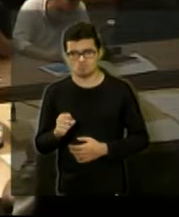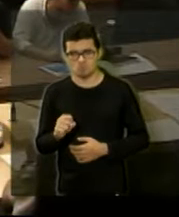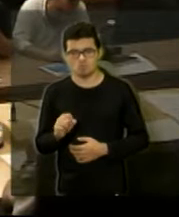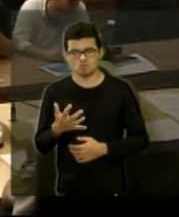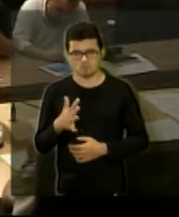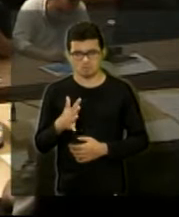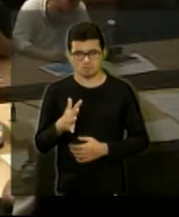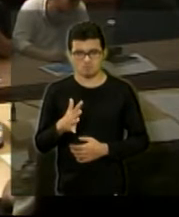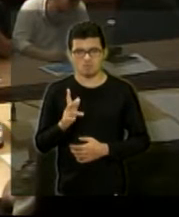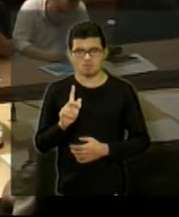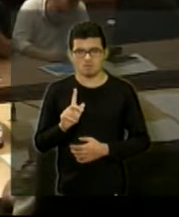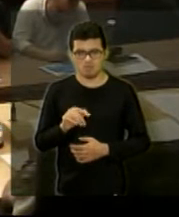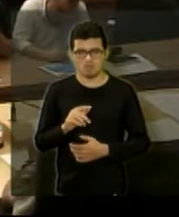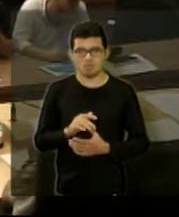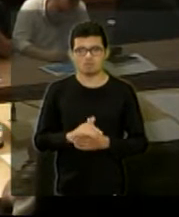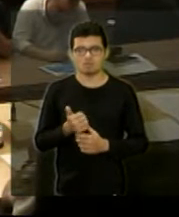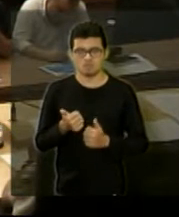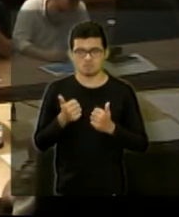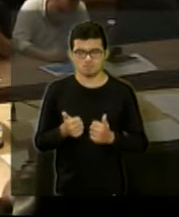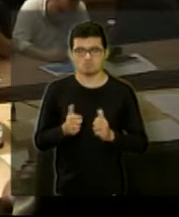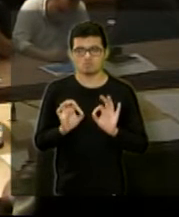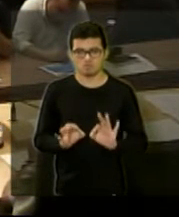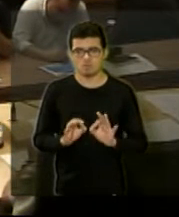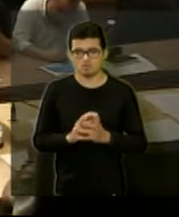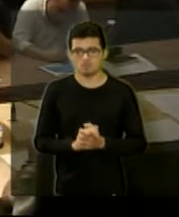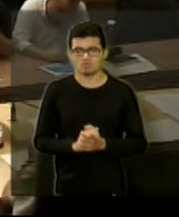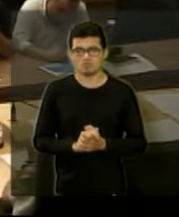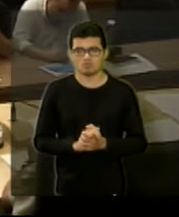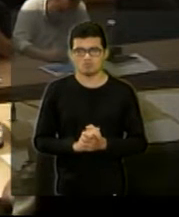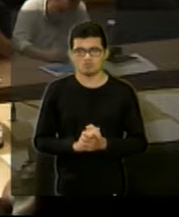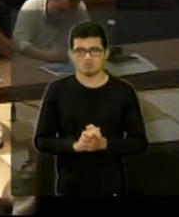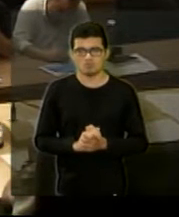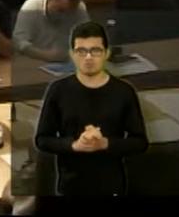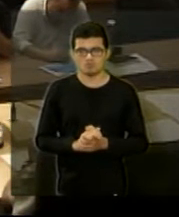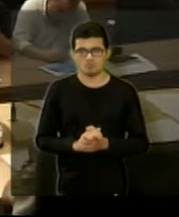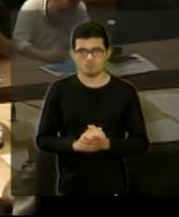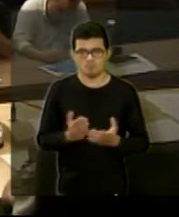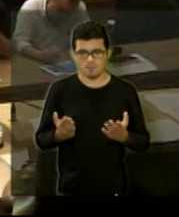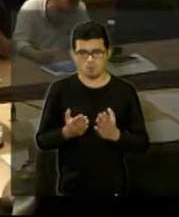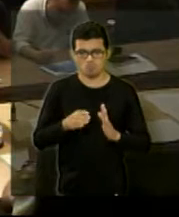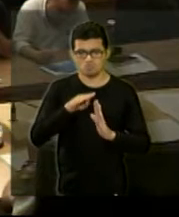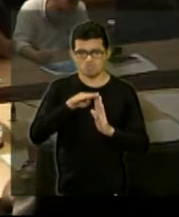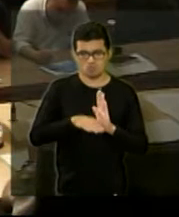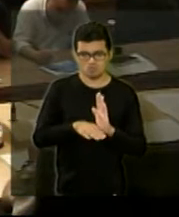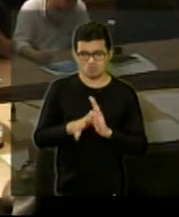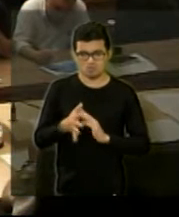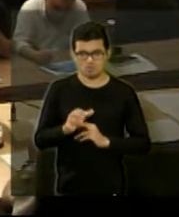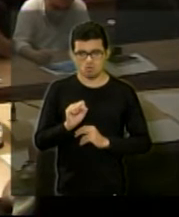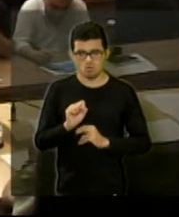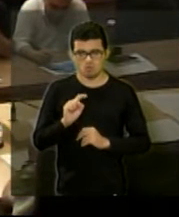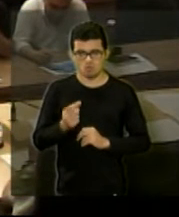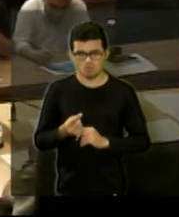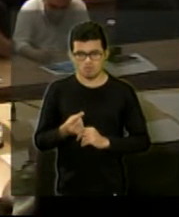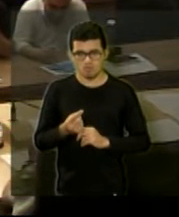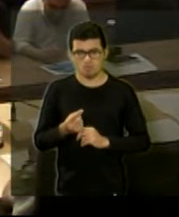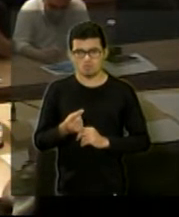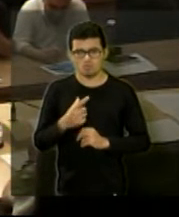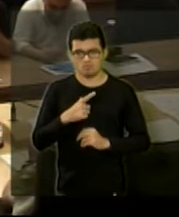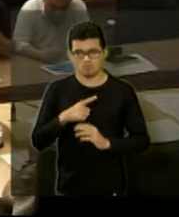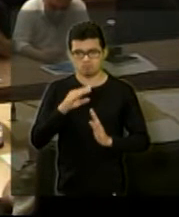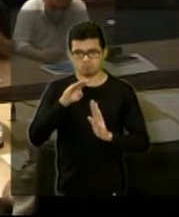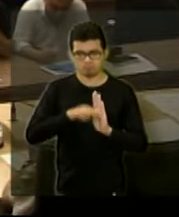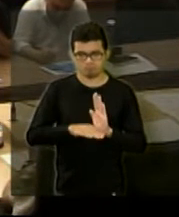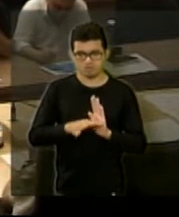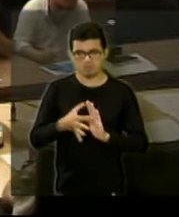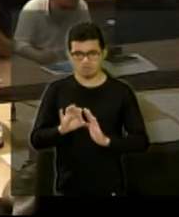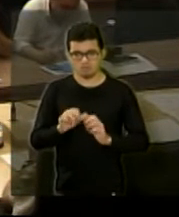Isso. início era 17 a 18 mil? Isso, isso. Hoje, então, nós reduzimos praticamente 8 mil déficit e caiu para 10,